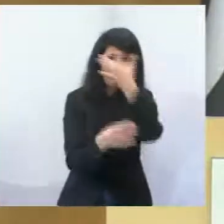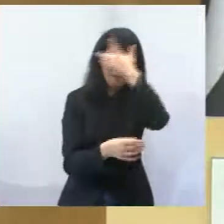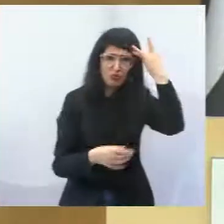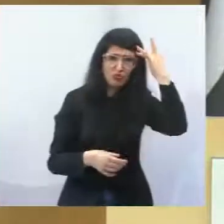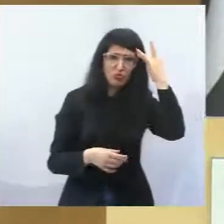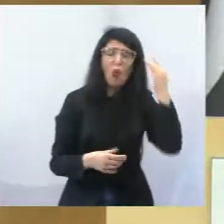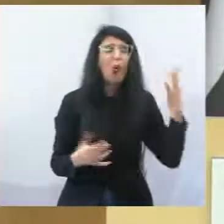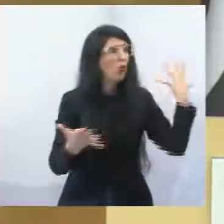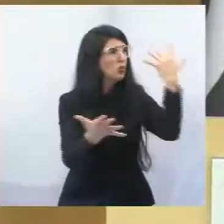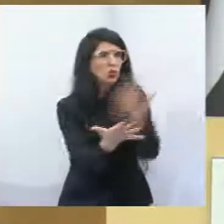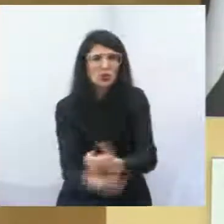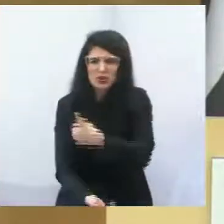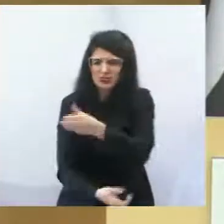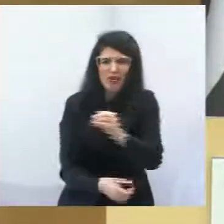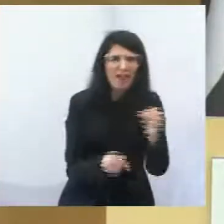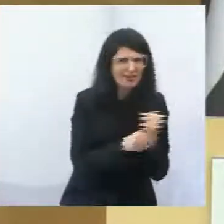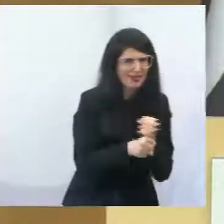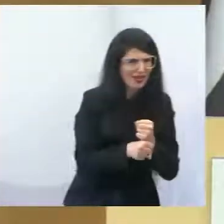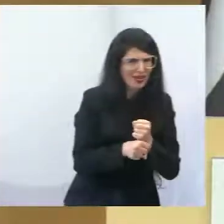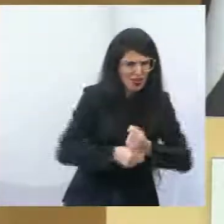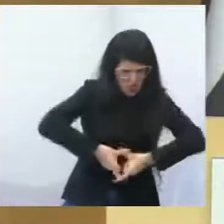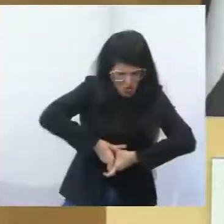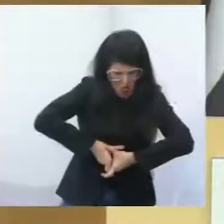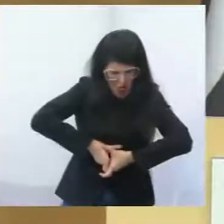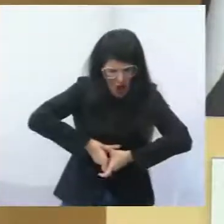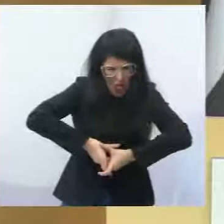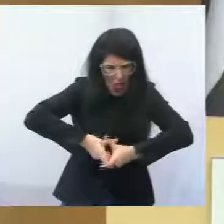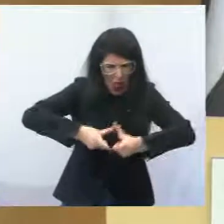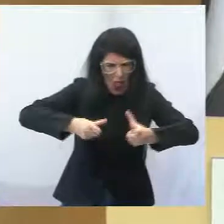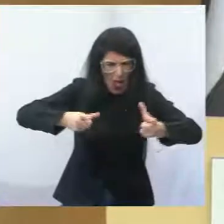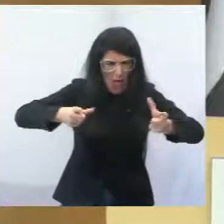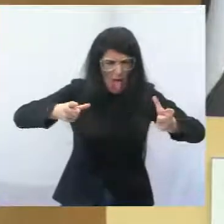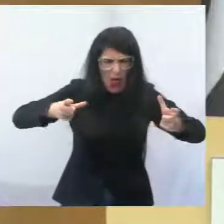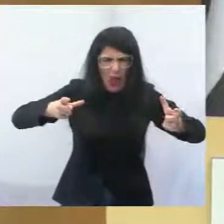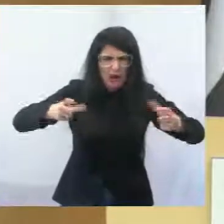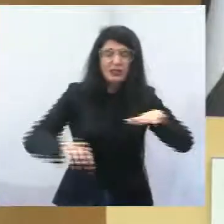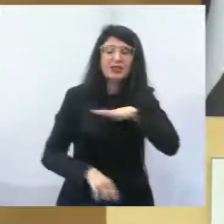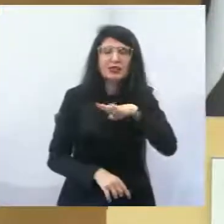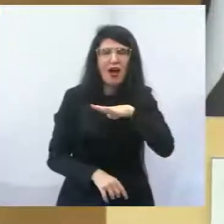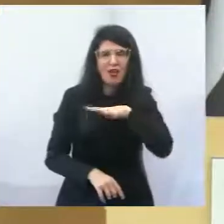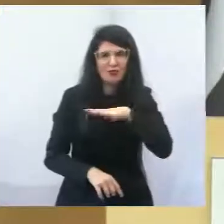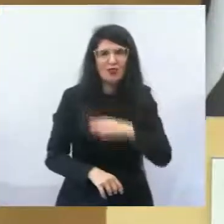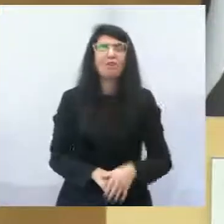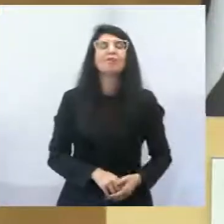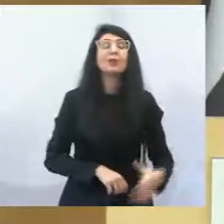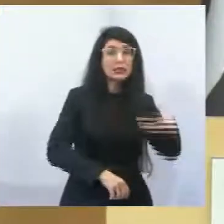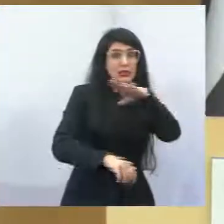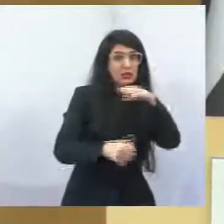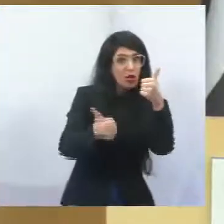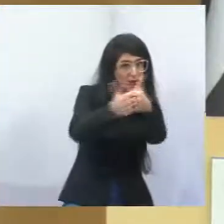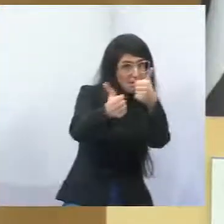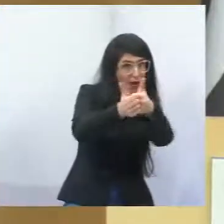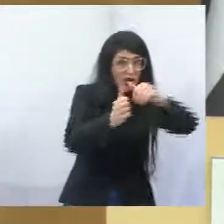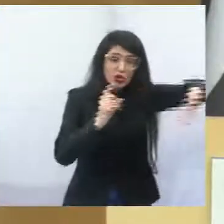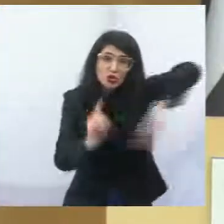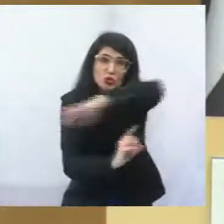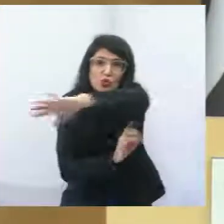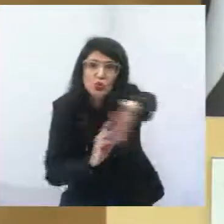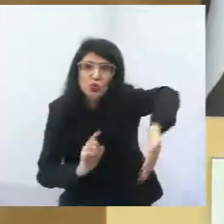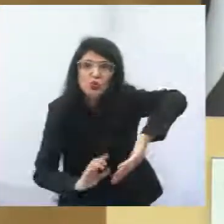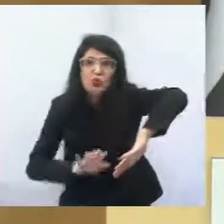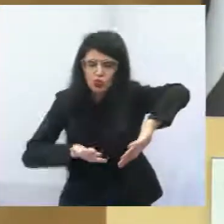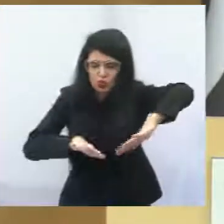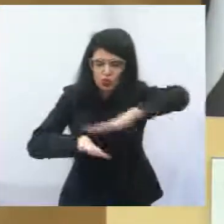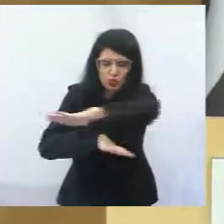Nos últimos dez anos, nós crescemos. E um agravante maior, as cidades vizinhas, as cidades vizinhas